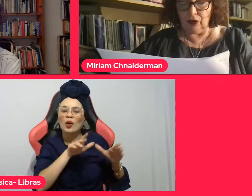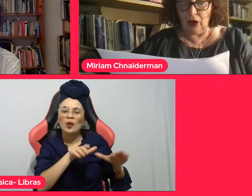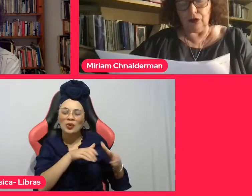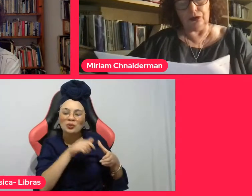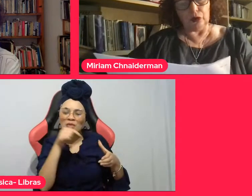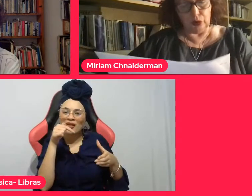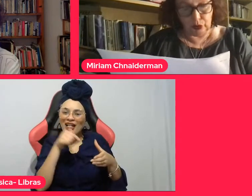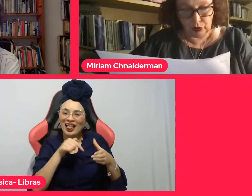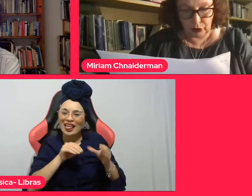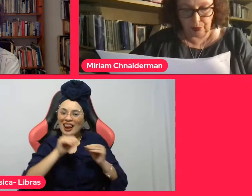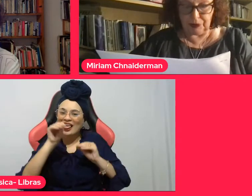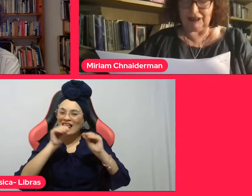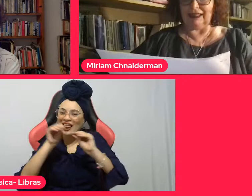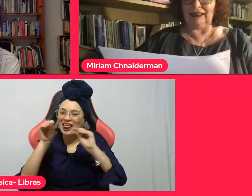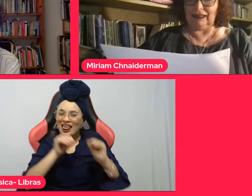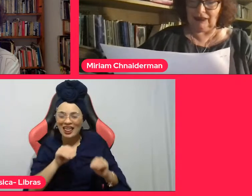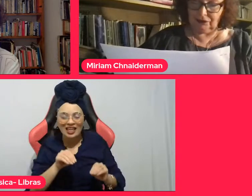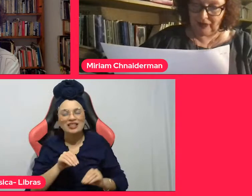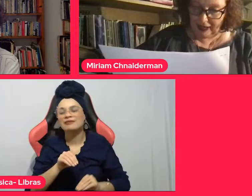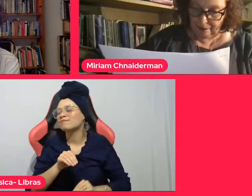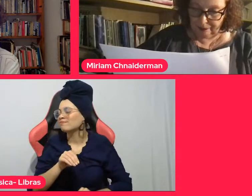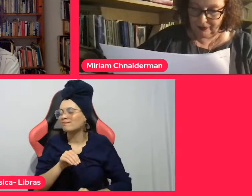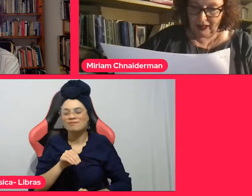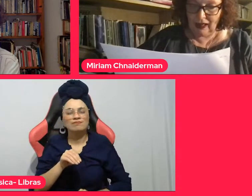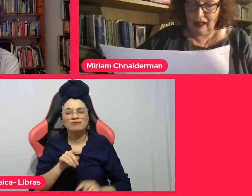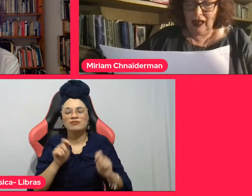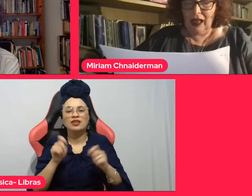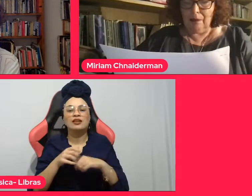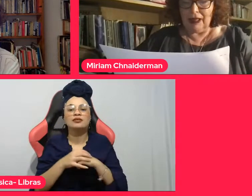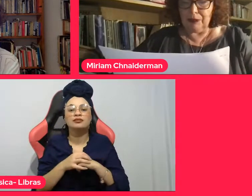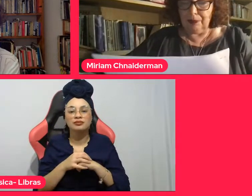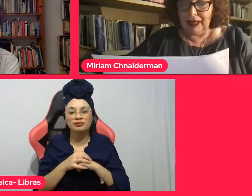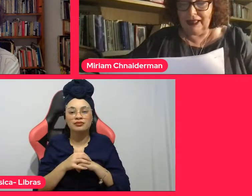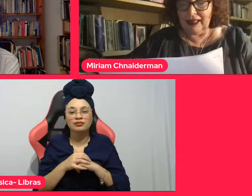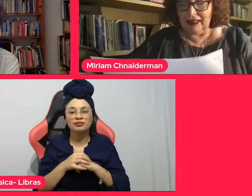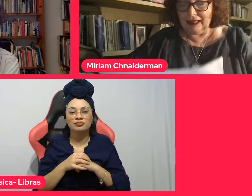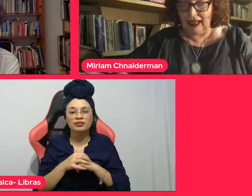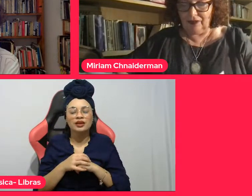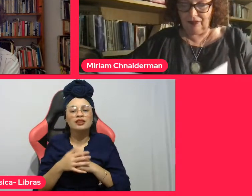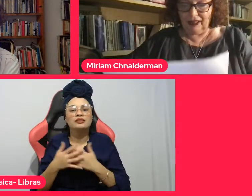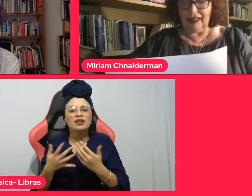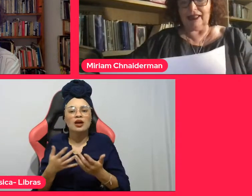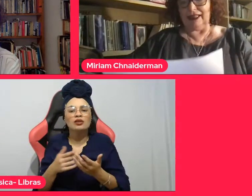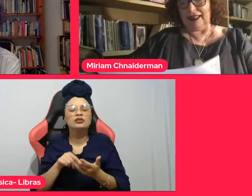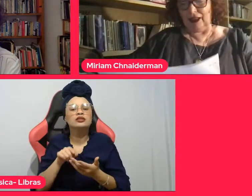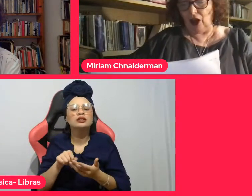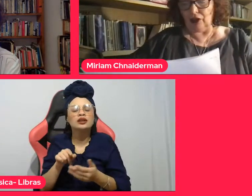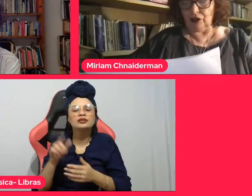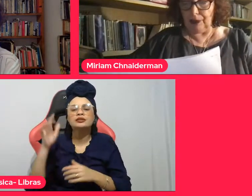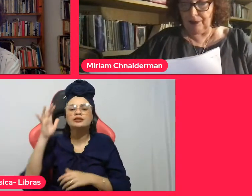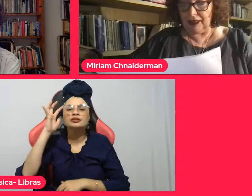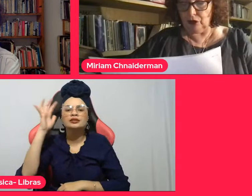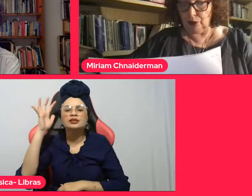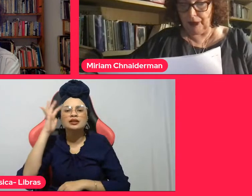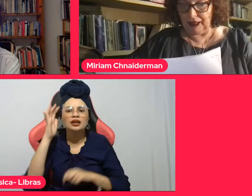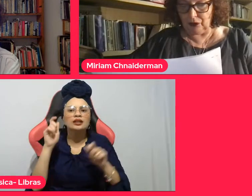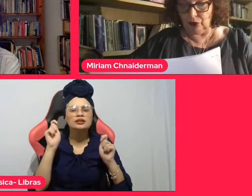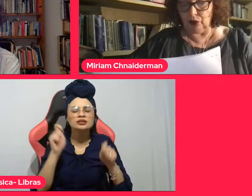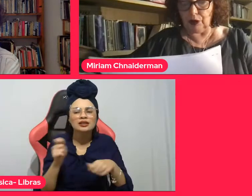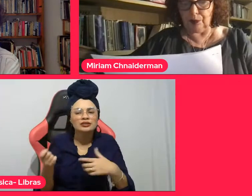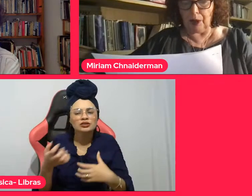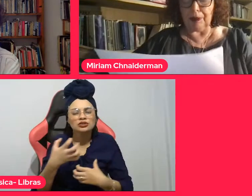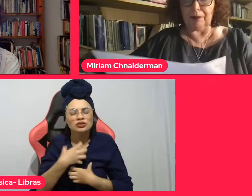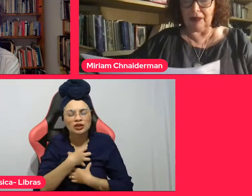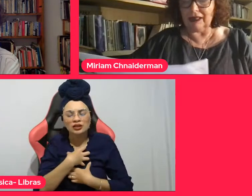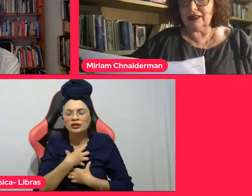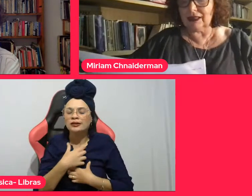direção ao alvo útil, pois esse não há. Mas bem que ele quer ver e ter olhos abertos para